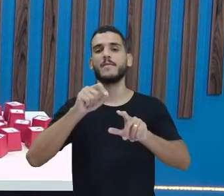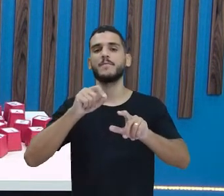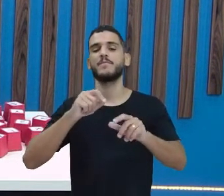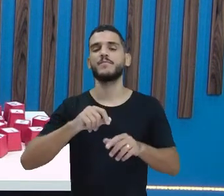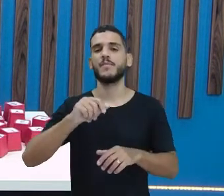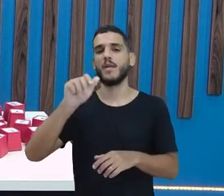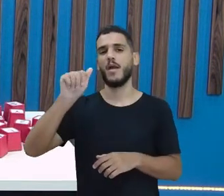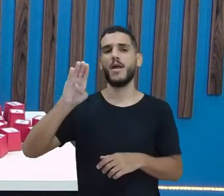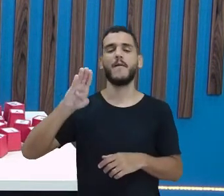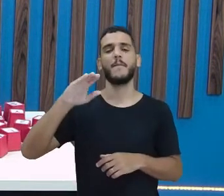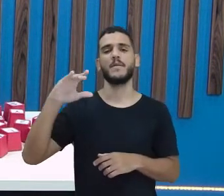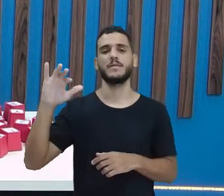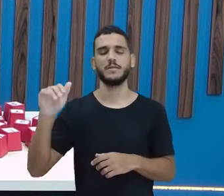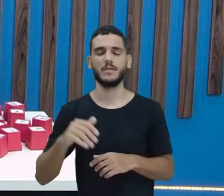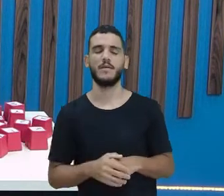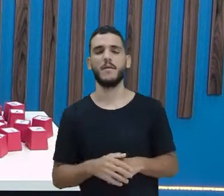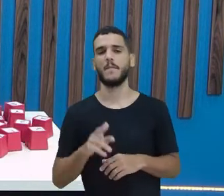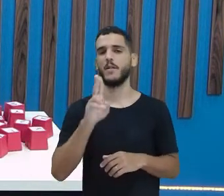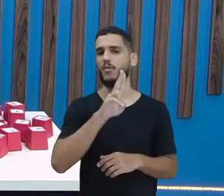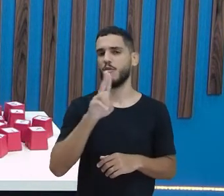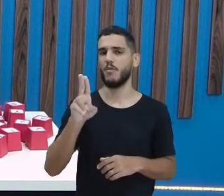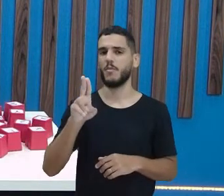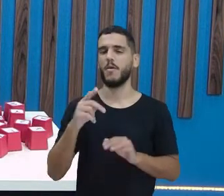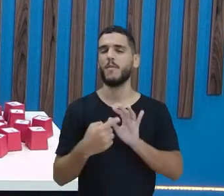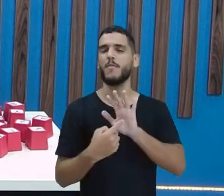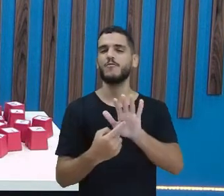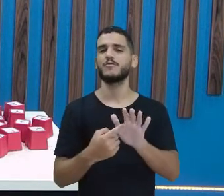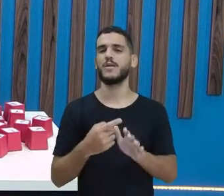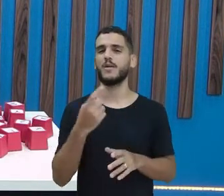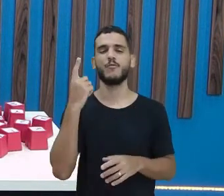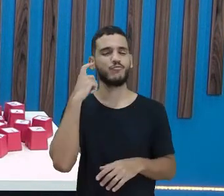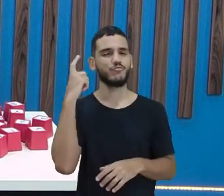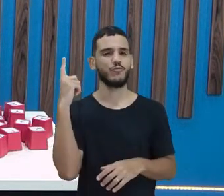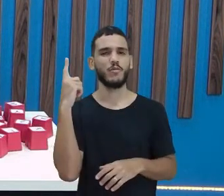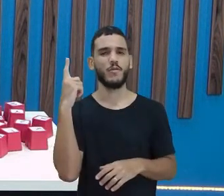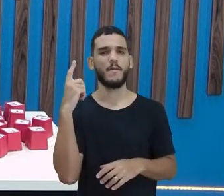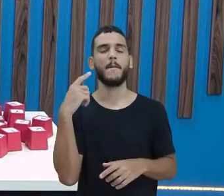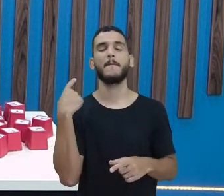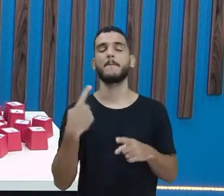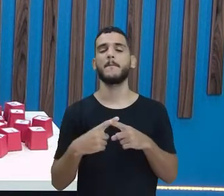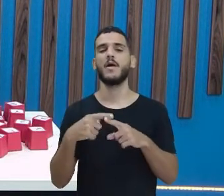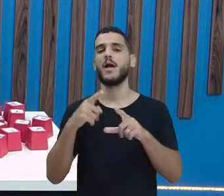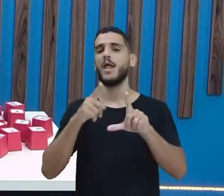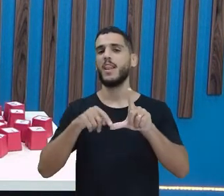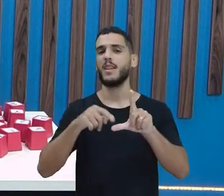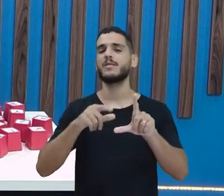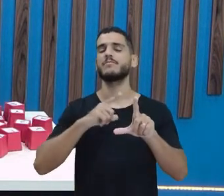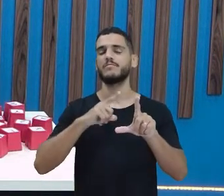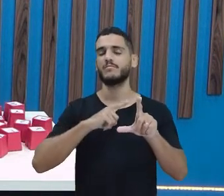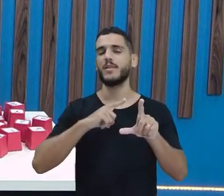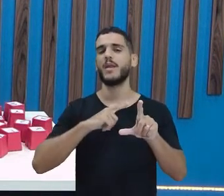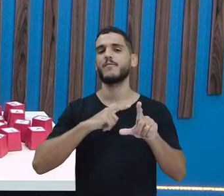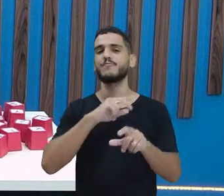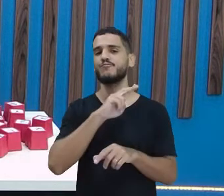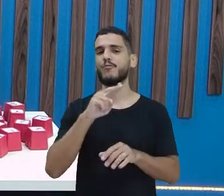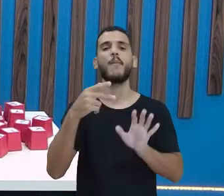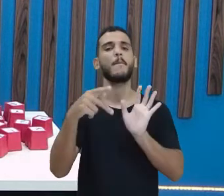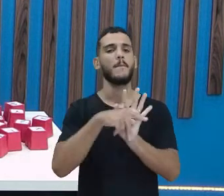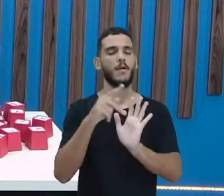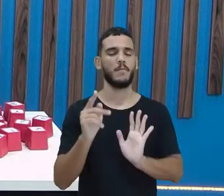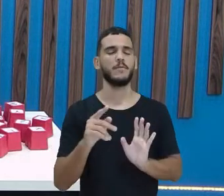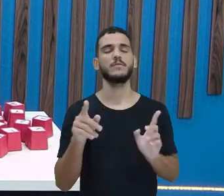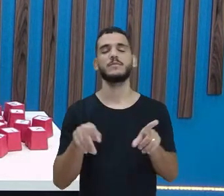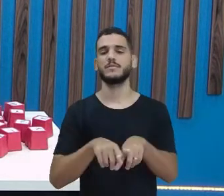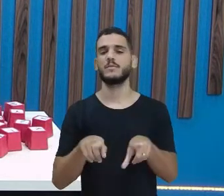nome, tá? Eu não mostrei o som, porque as letras têm nome, como eu disse para vocês, mas também elas